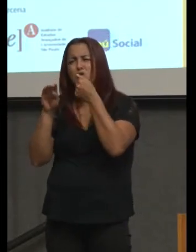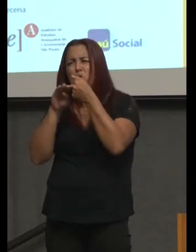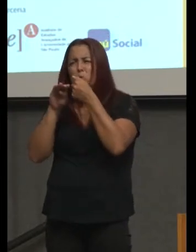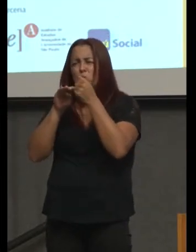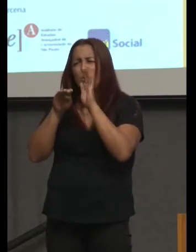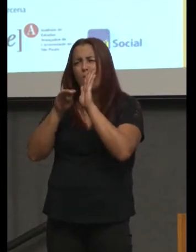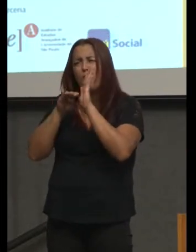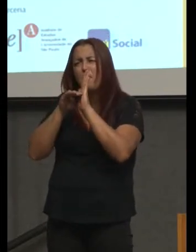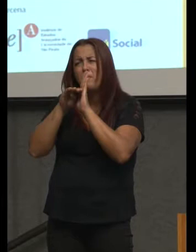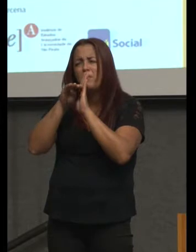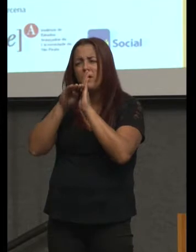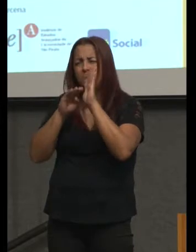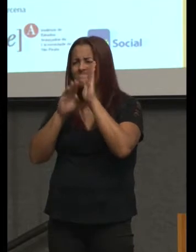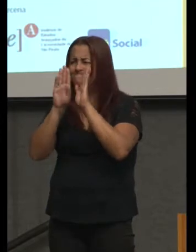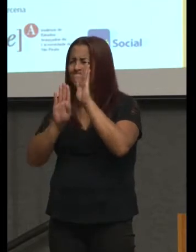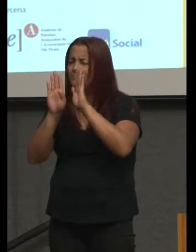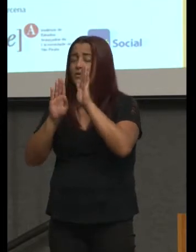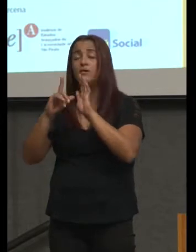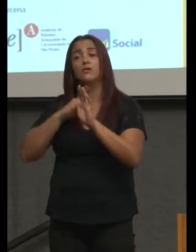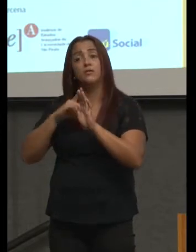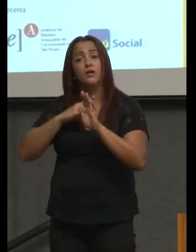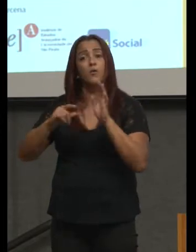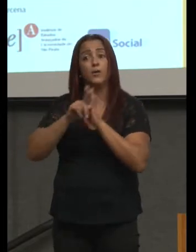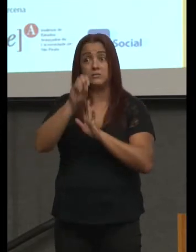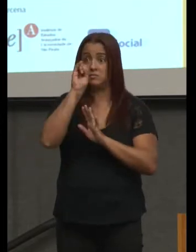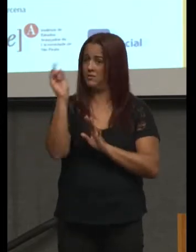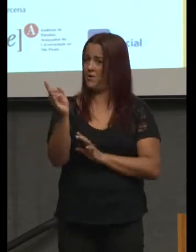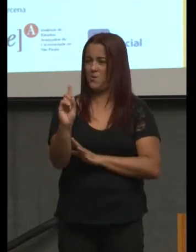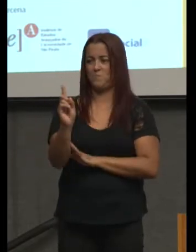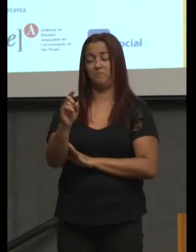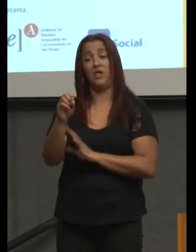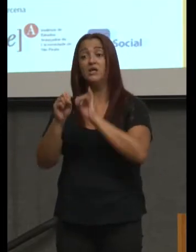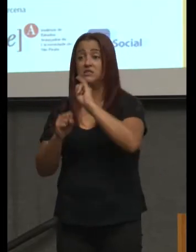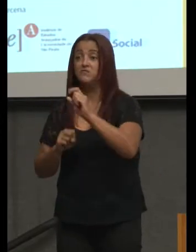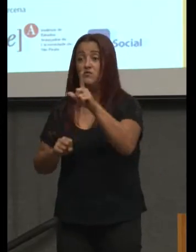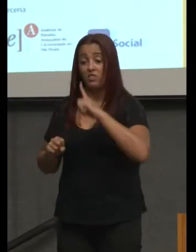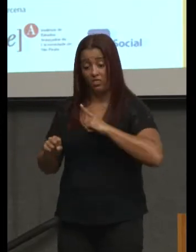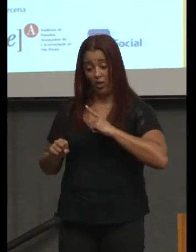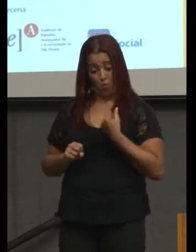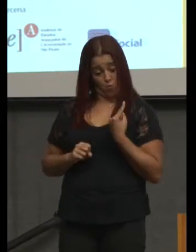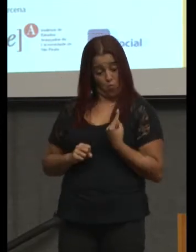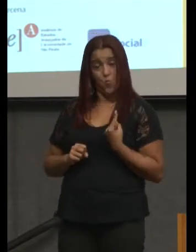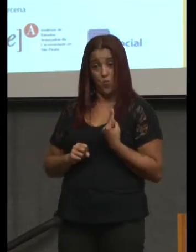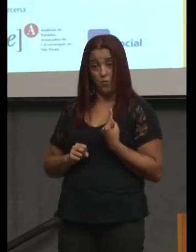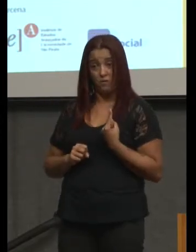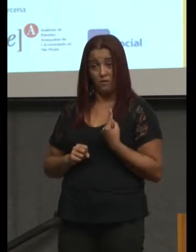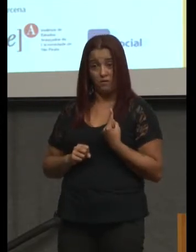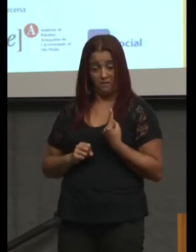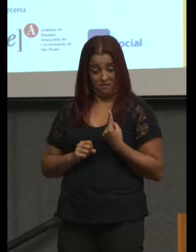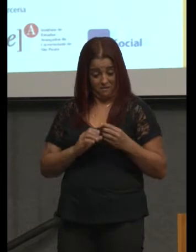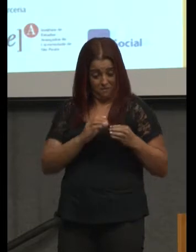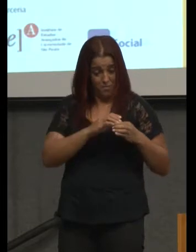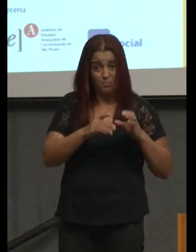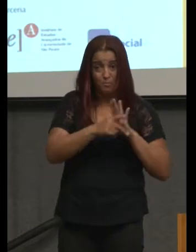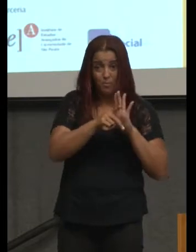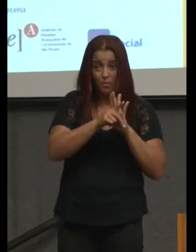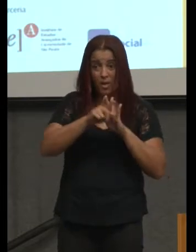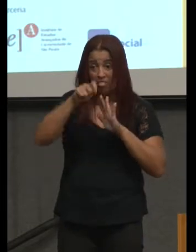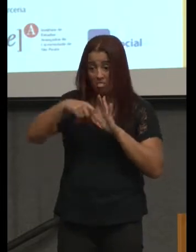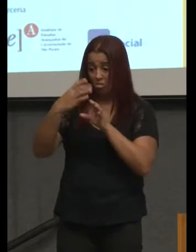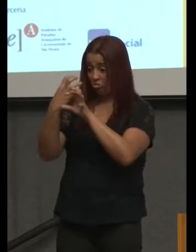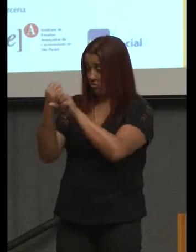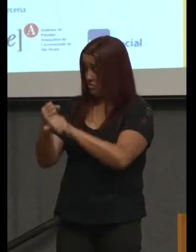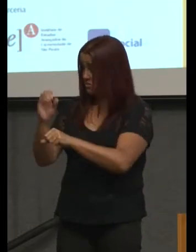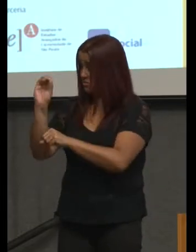Não. se você tem um dos componentes com nota zero, zero ao todo, porque zero